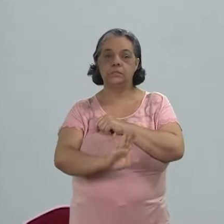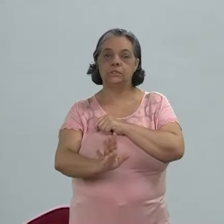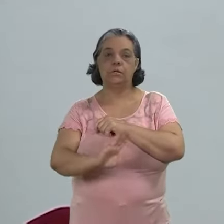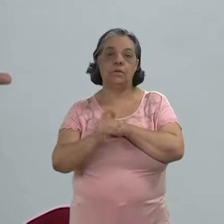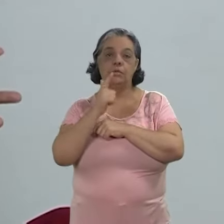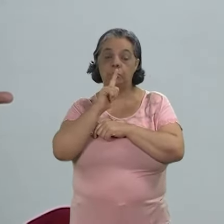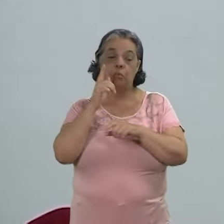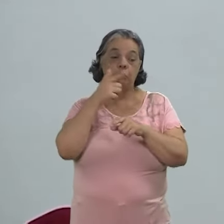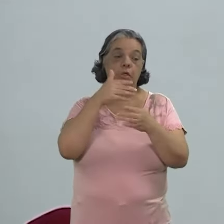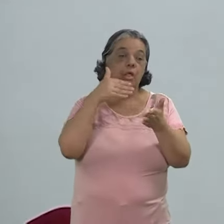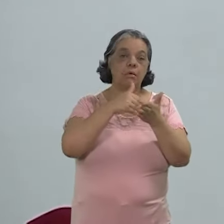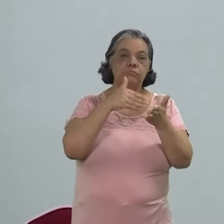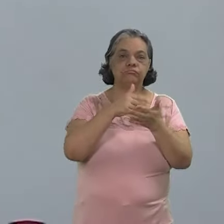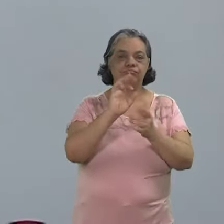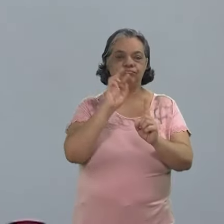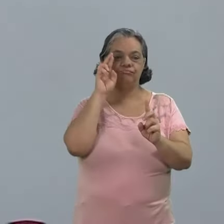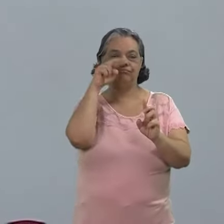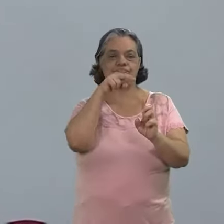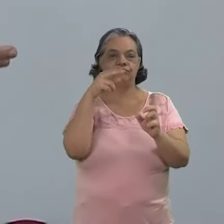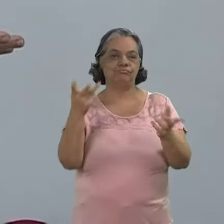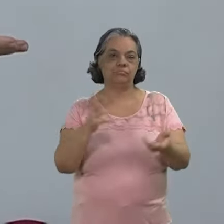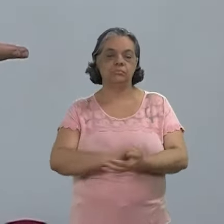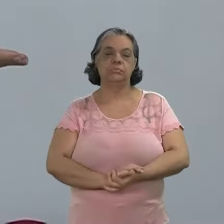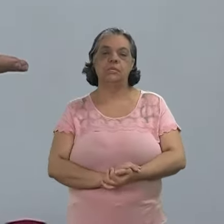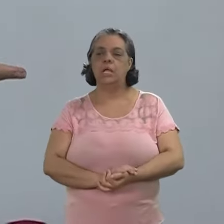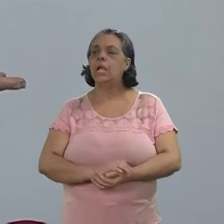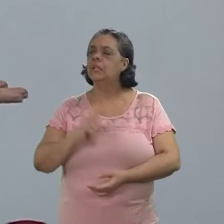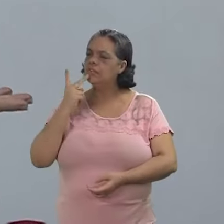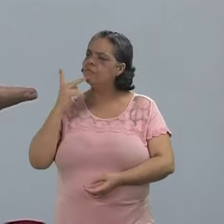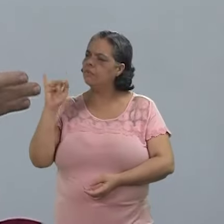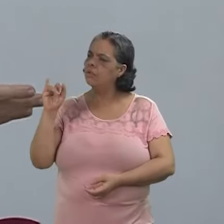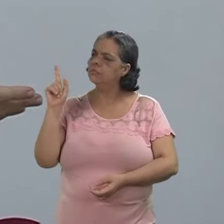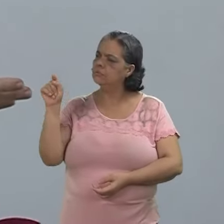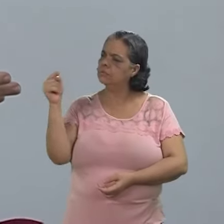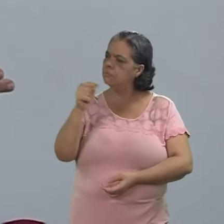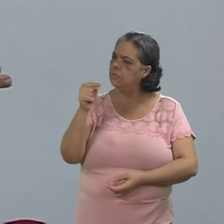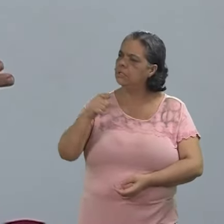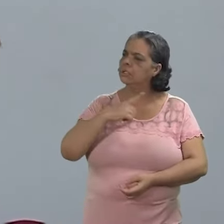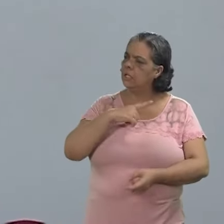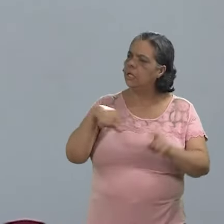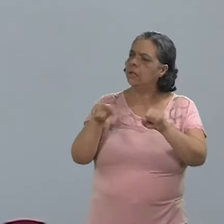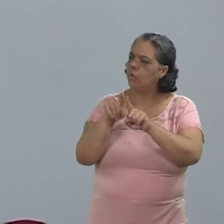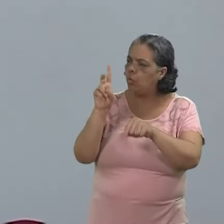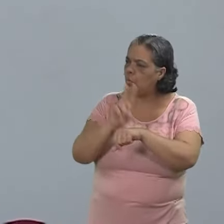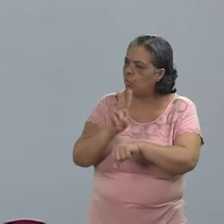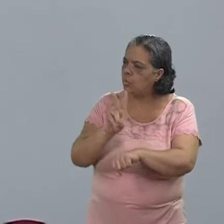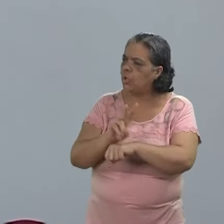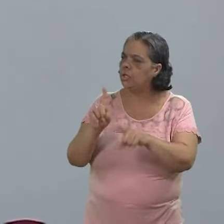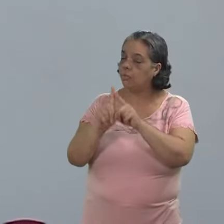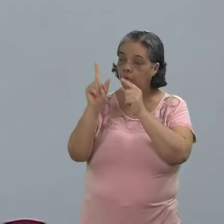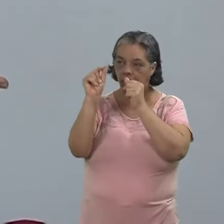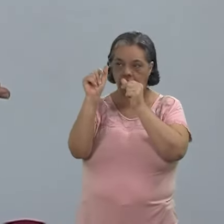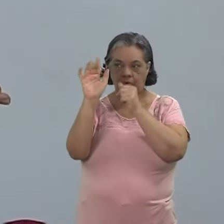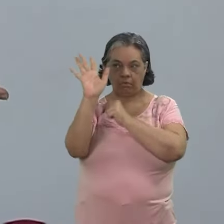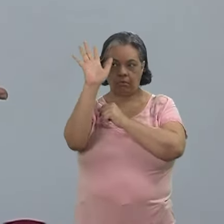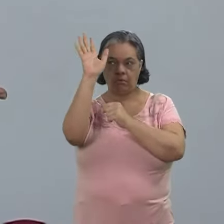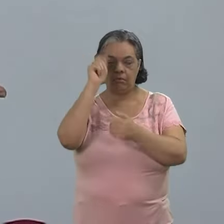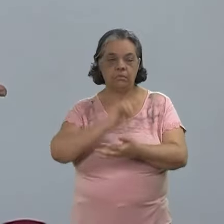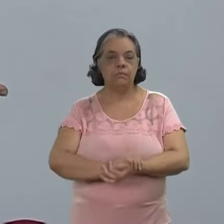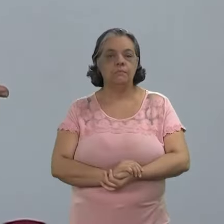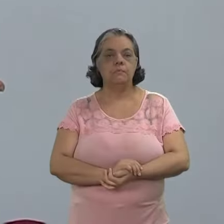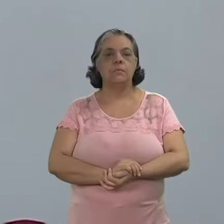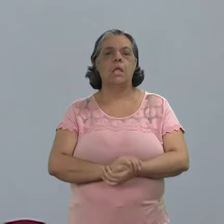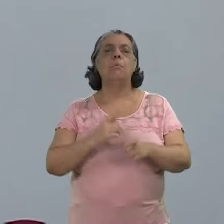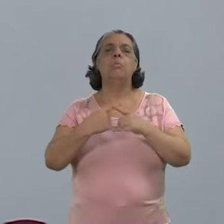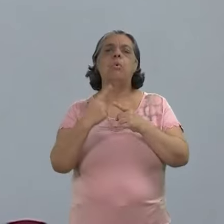senão a gente fica sem essa referência Manuel isso pelo que o Ingrid fala a gente entende que preservar além de tudo custa caro, né?